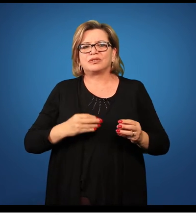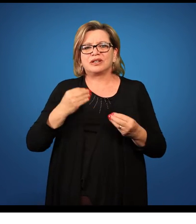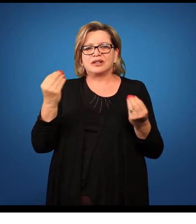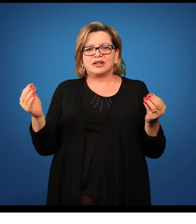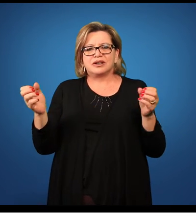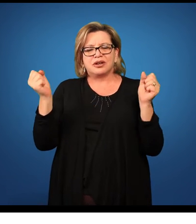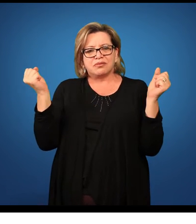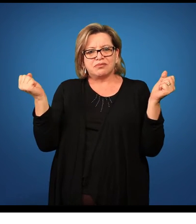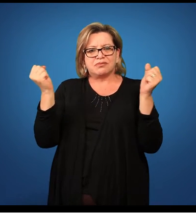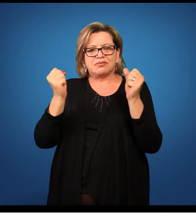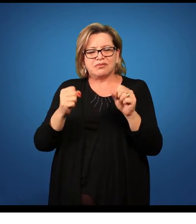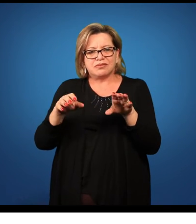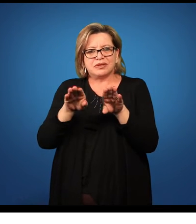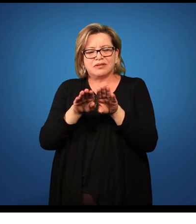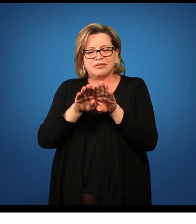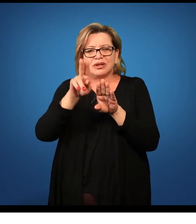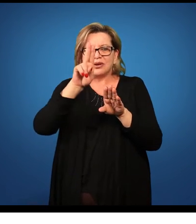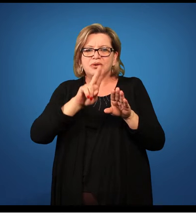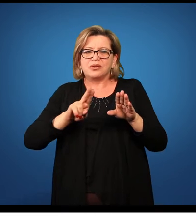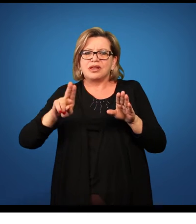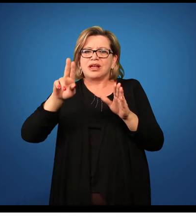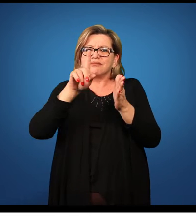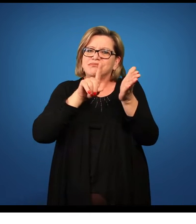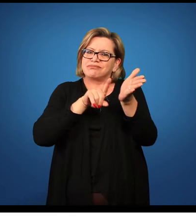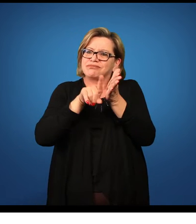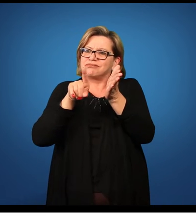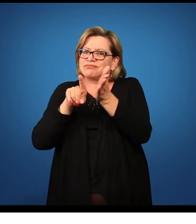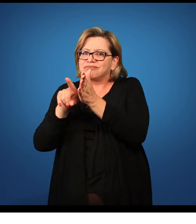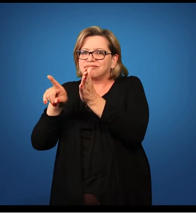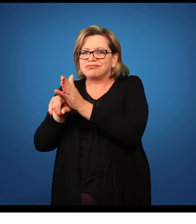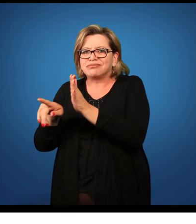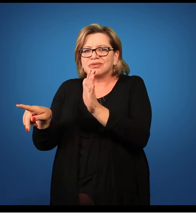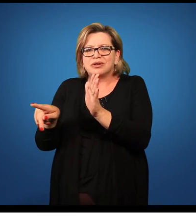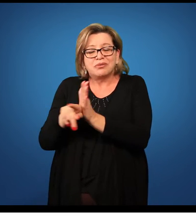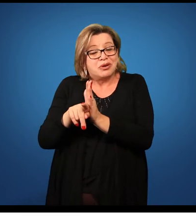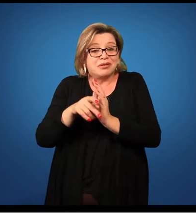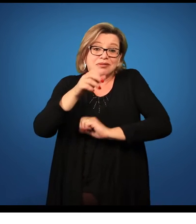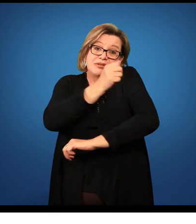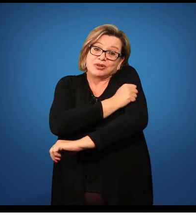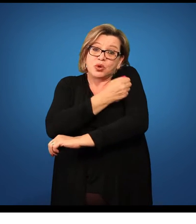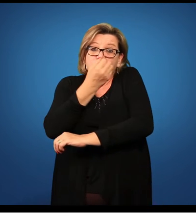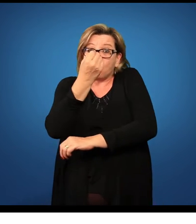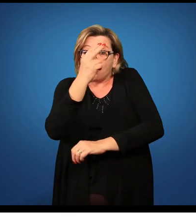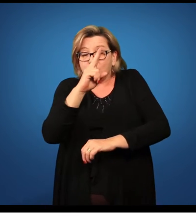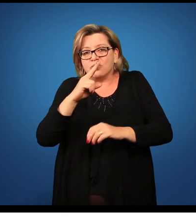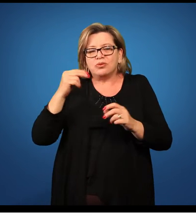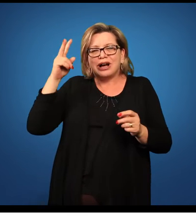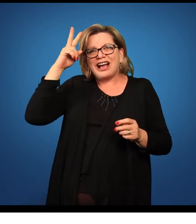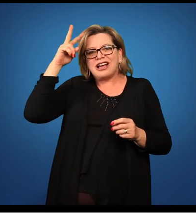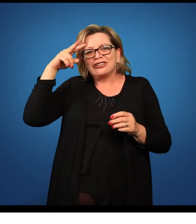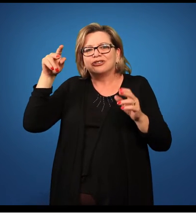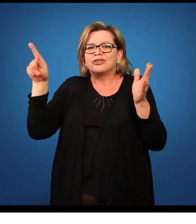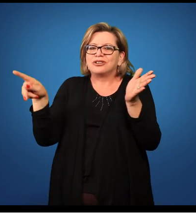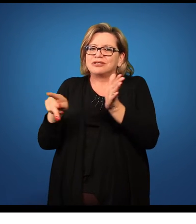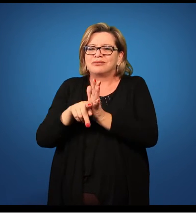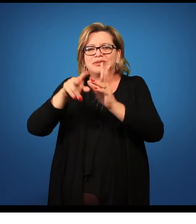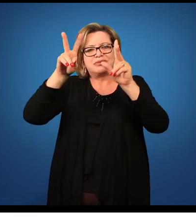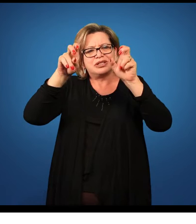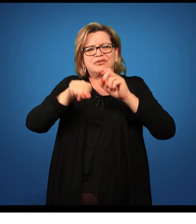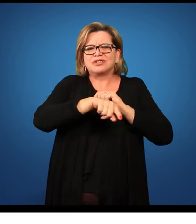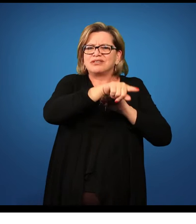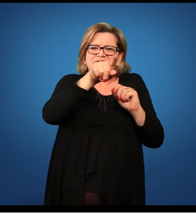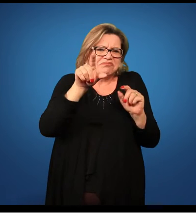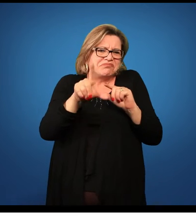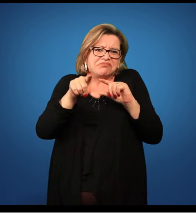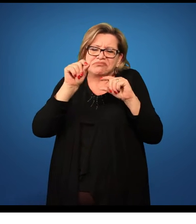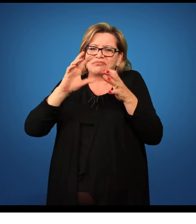Pode partir de uma pergunta para o aluno, pode partir de uma parte histórica sobre o tema que vai trabalhar, isso fica a critério de